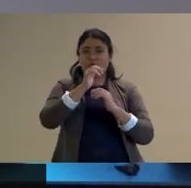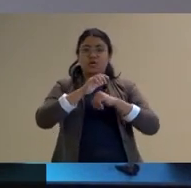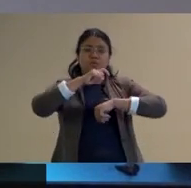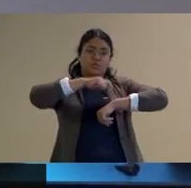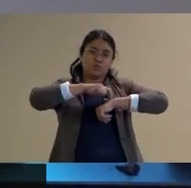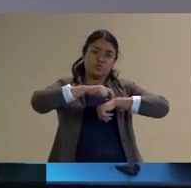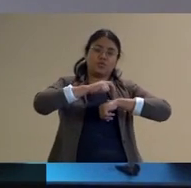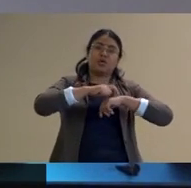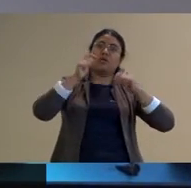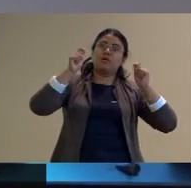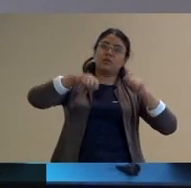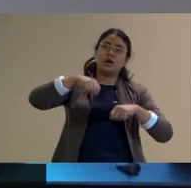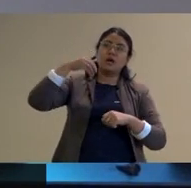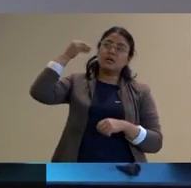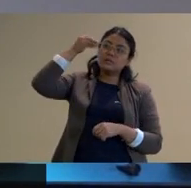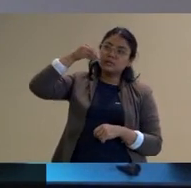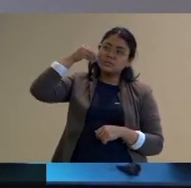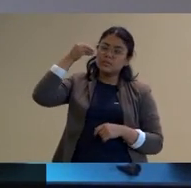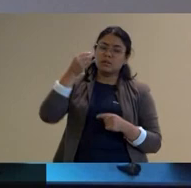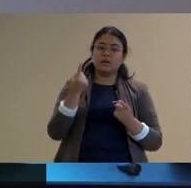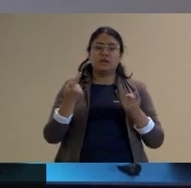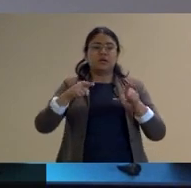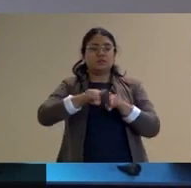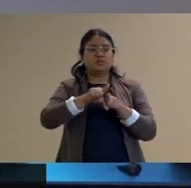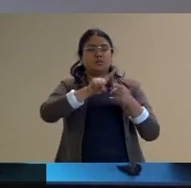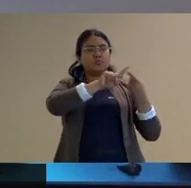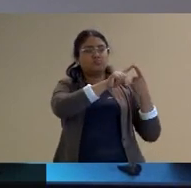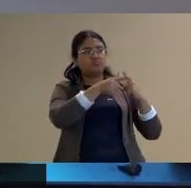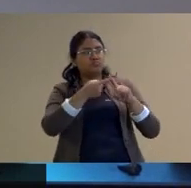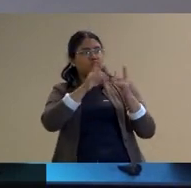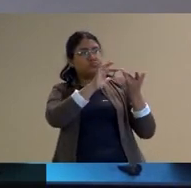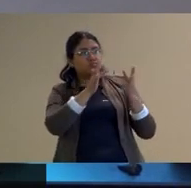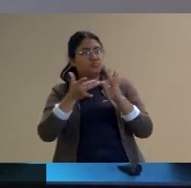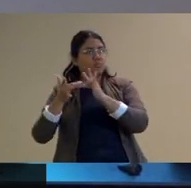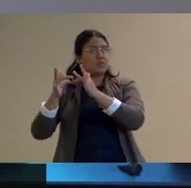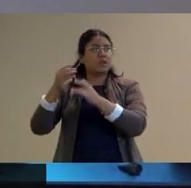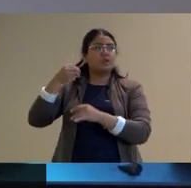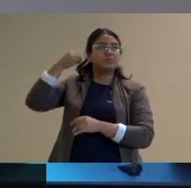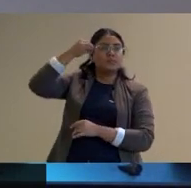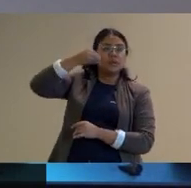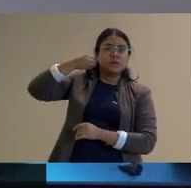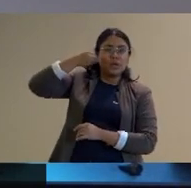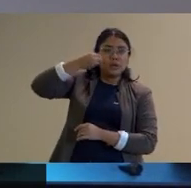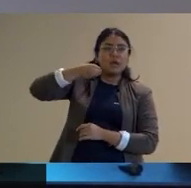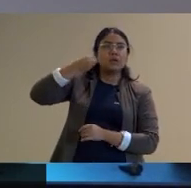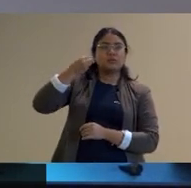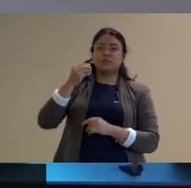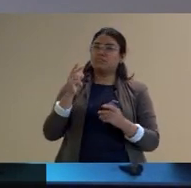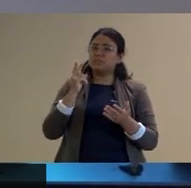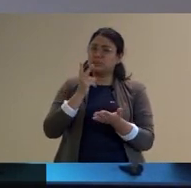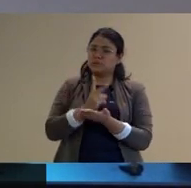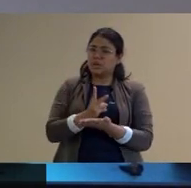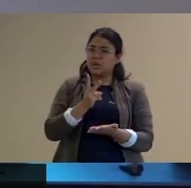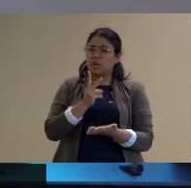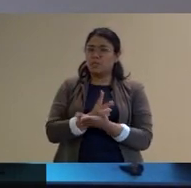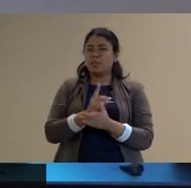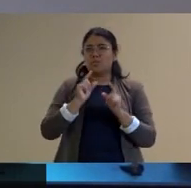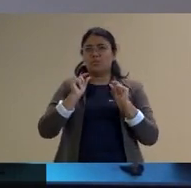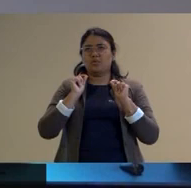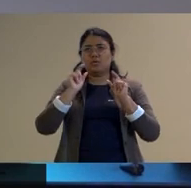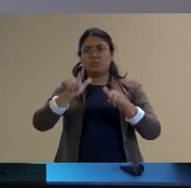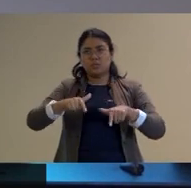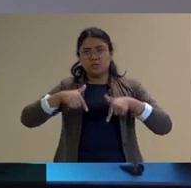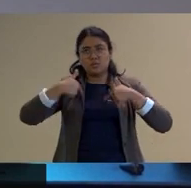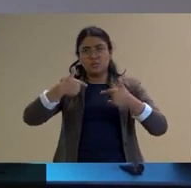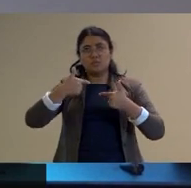experiência o intercâmbio de experiências e apostando sempre nessa possibilidade de atuação crítica e